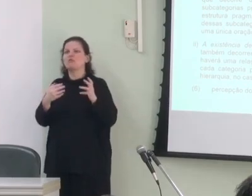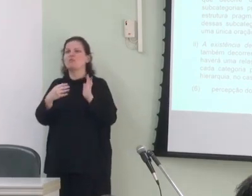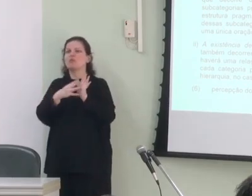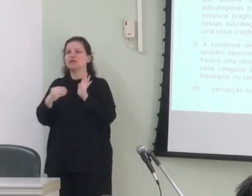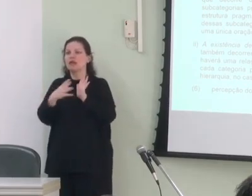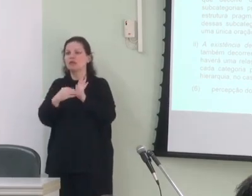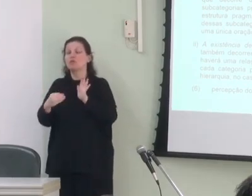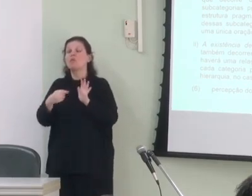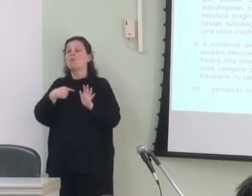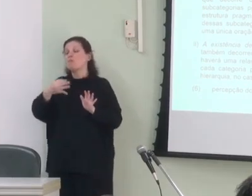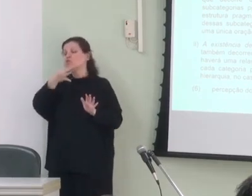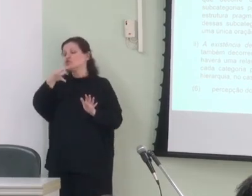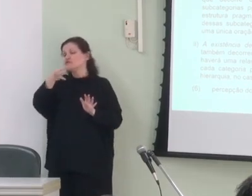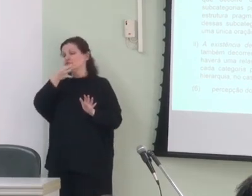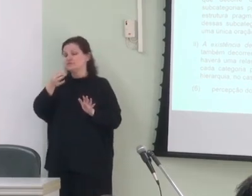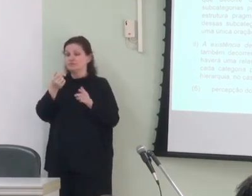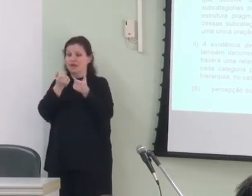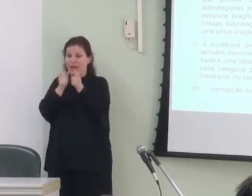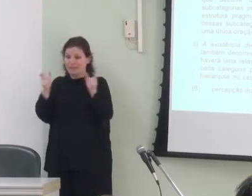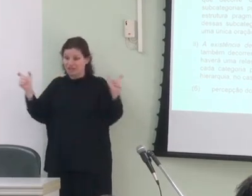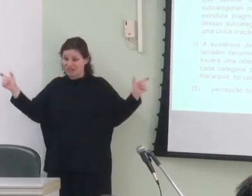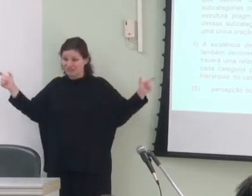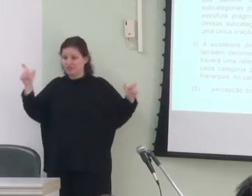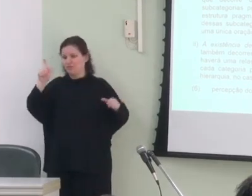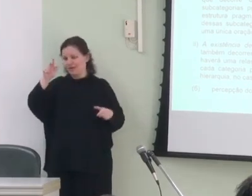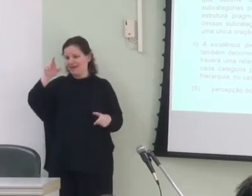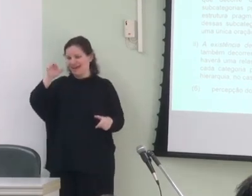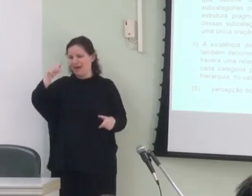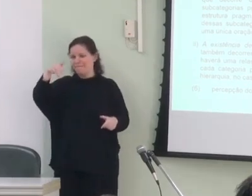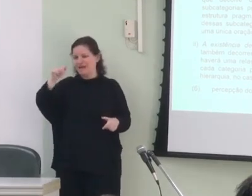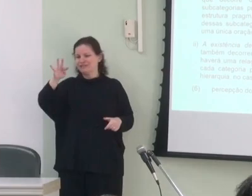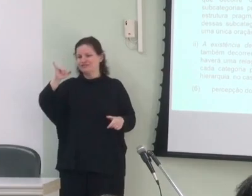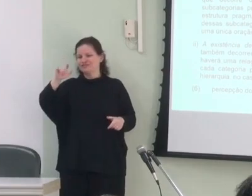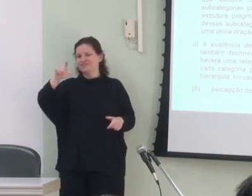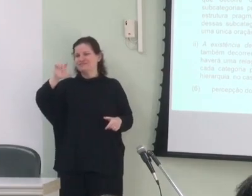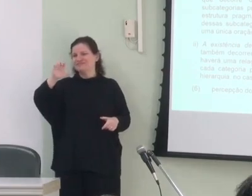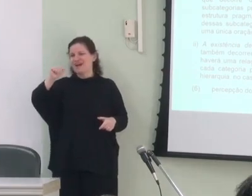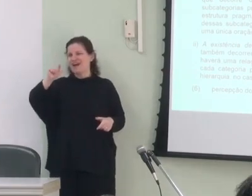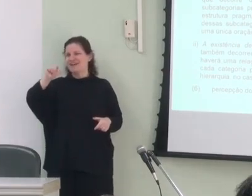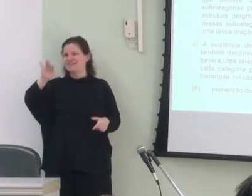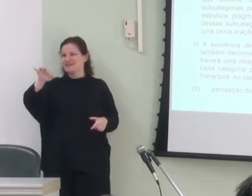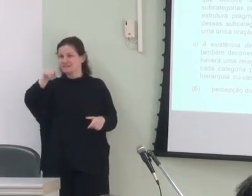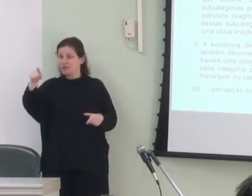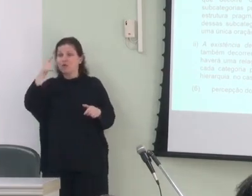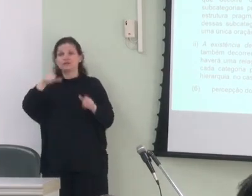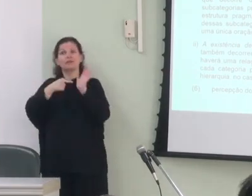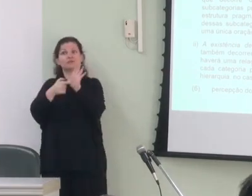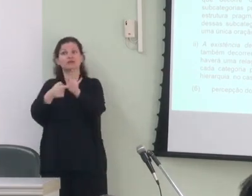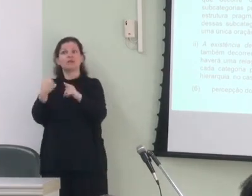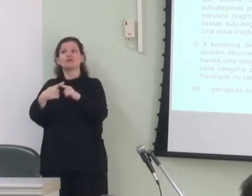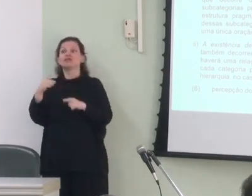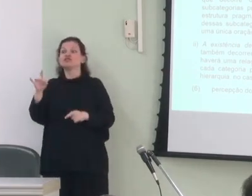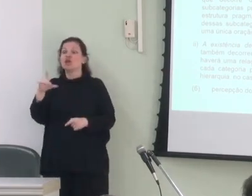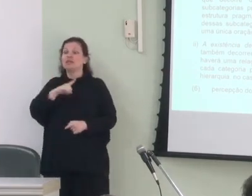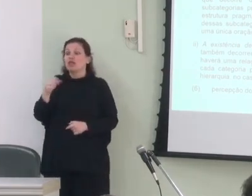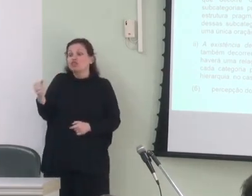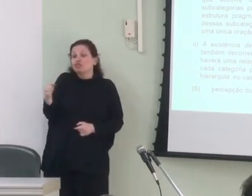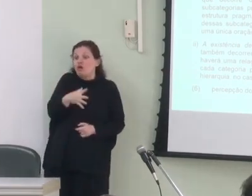isso do ponto de vista da gramaticalização também a gente consegue mostrar porque você só vai ter novos valores